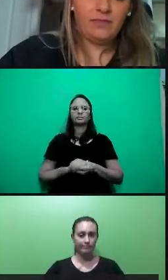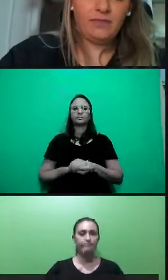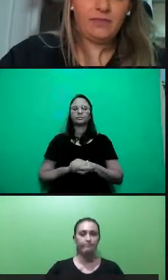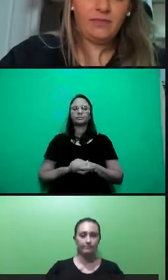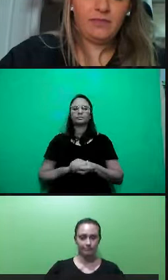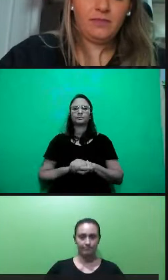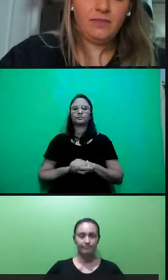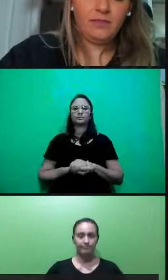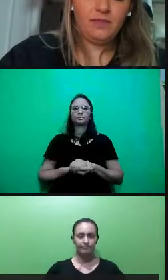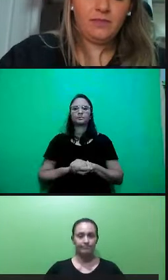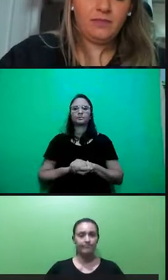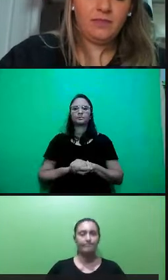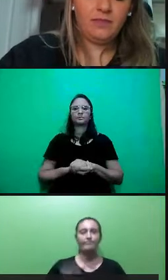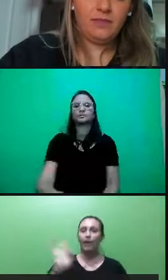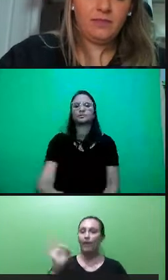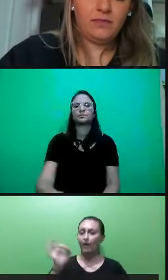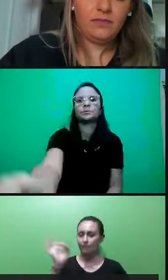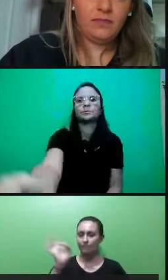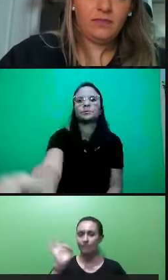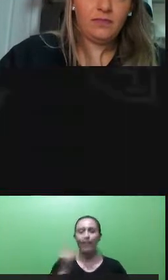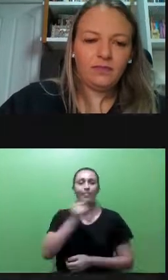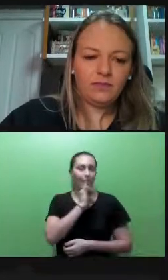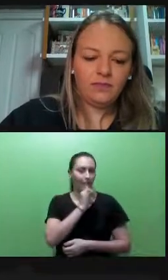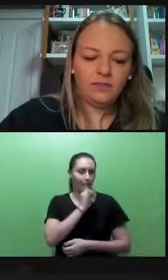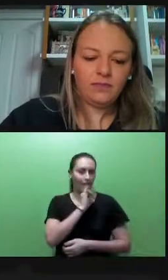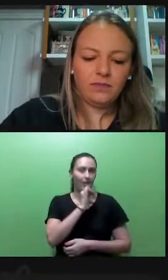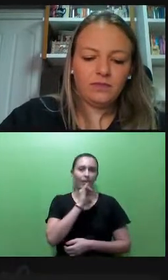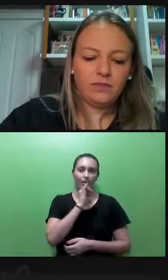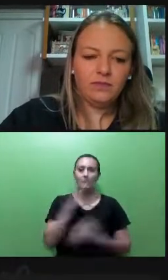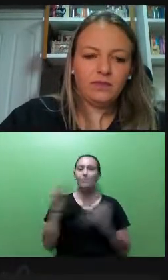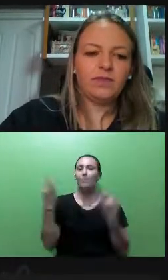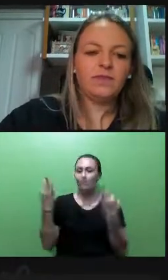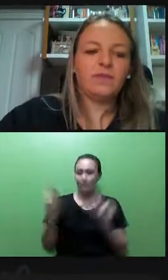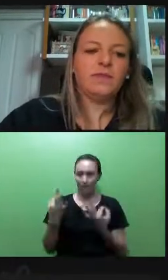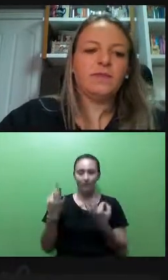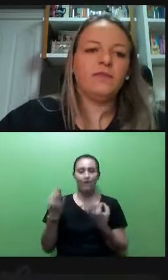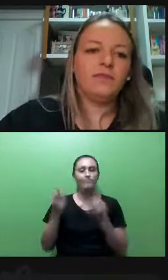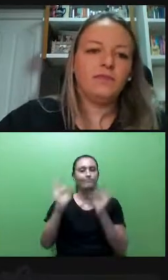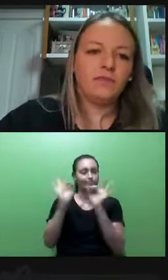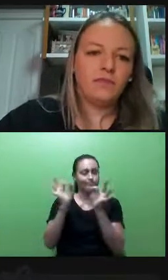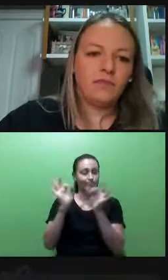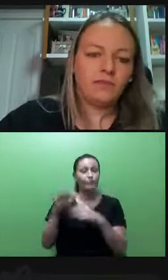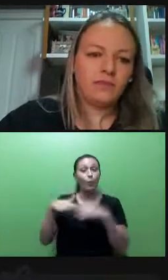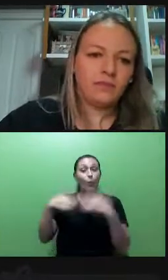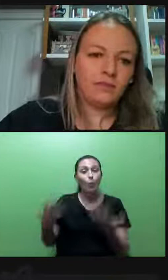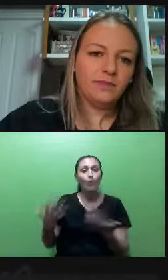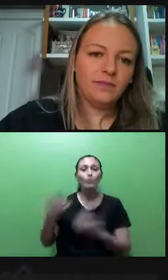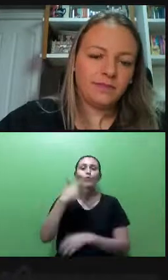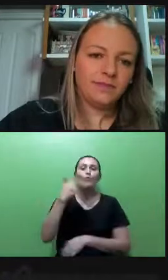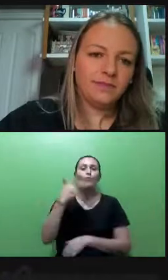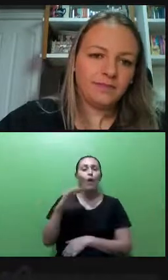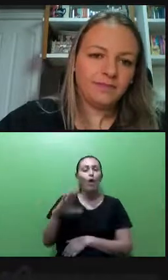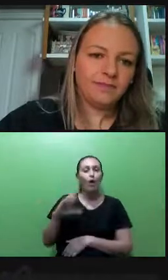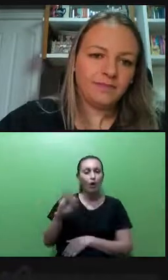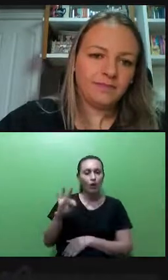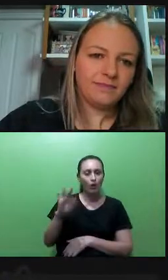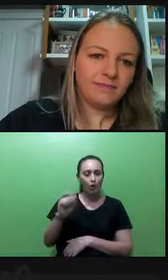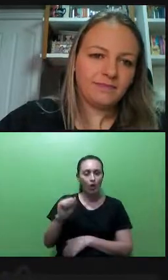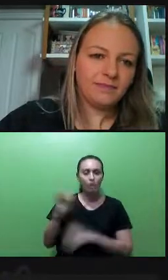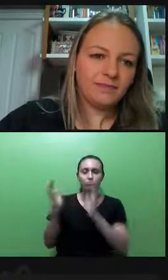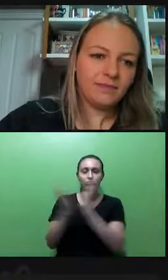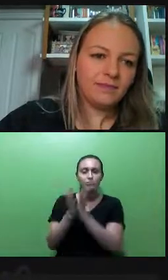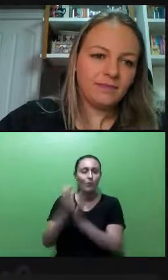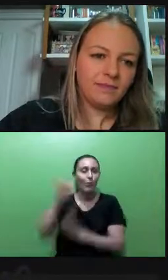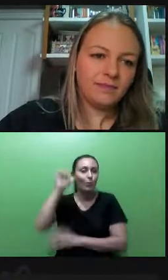cotas de candidaturas femininas, há uma legislação que exige o número de candidatas